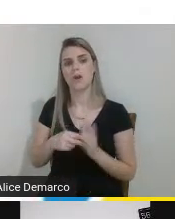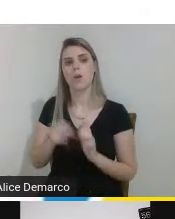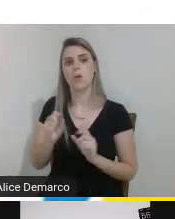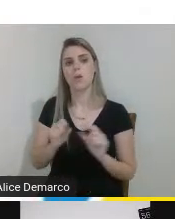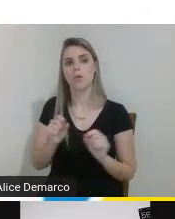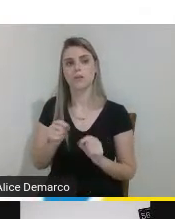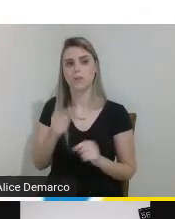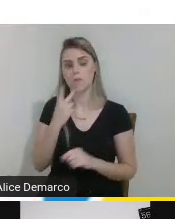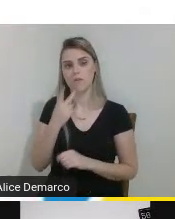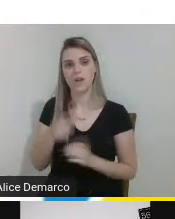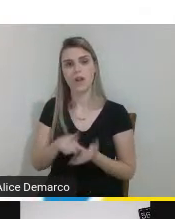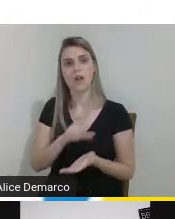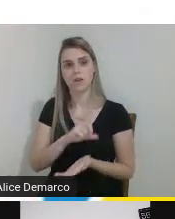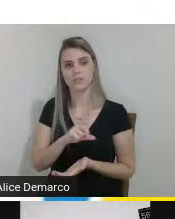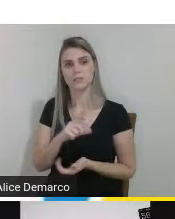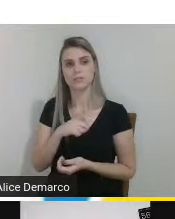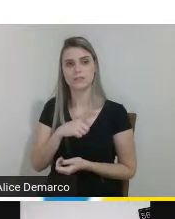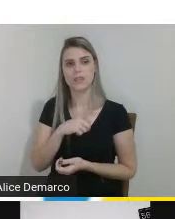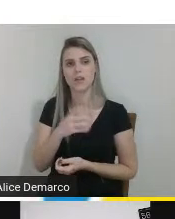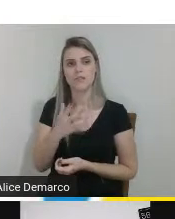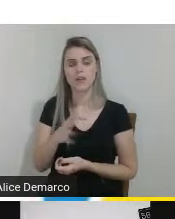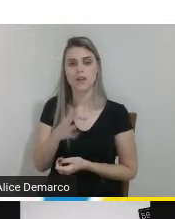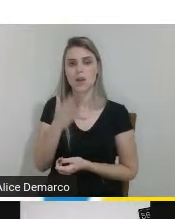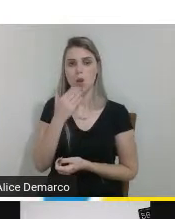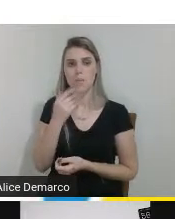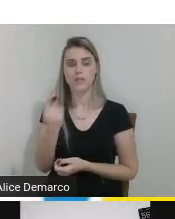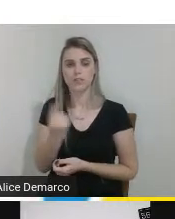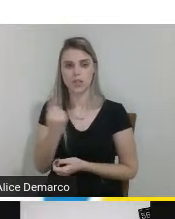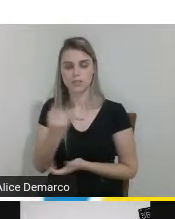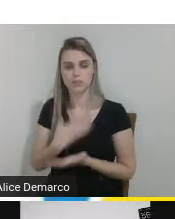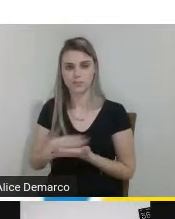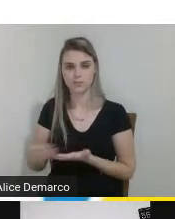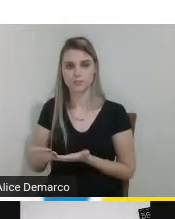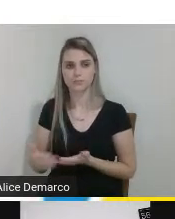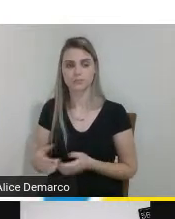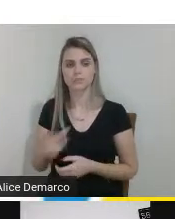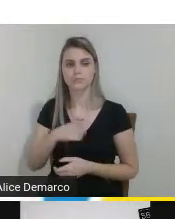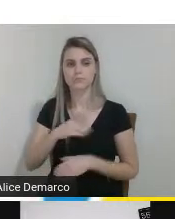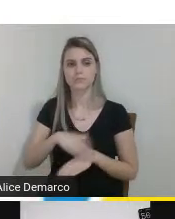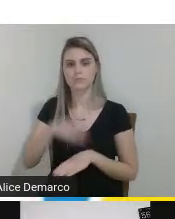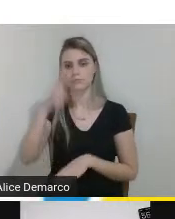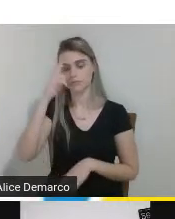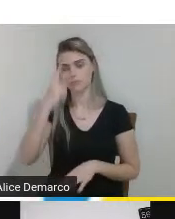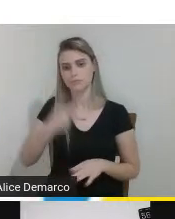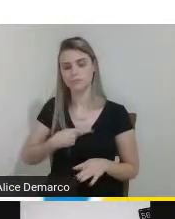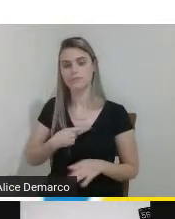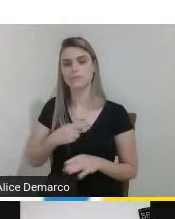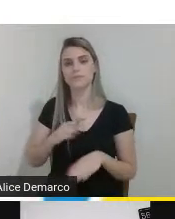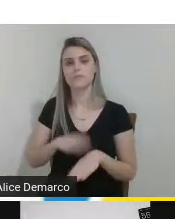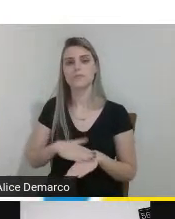disse antes eles passaram a se alimentar sozinhos eles ficaram mais autônomos mais independentes